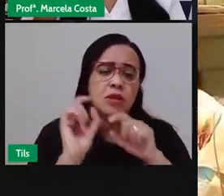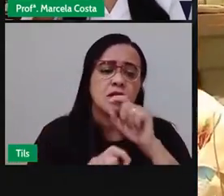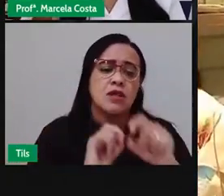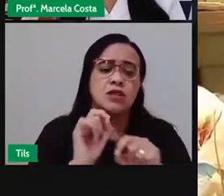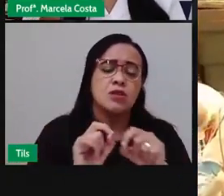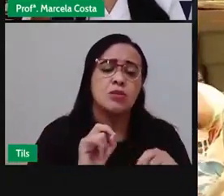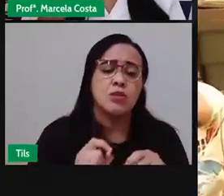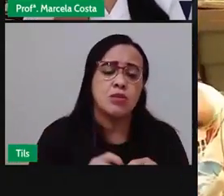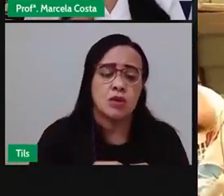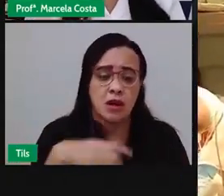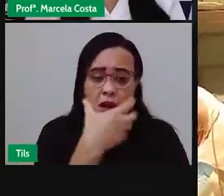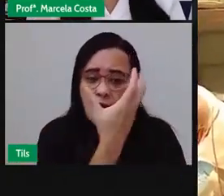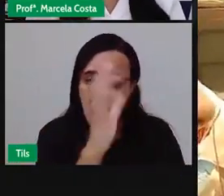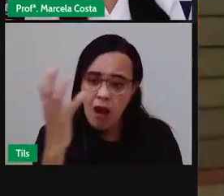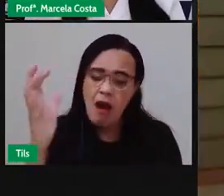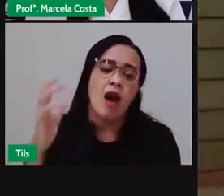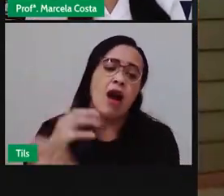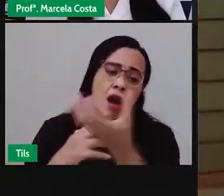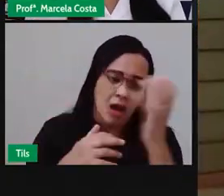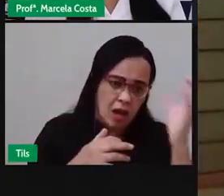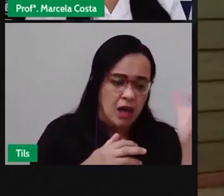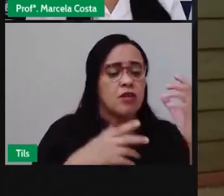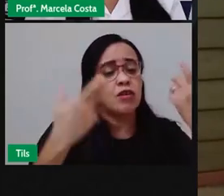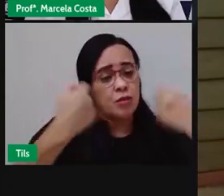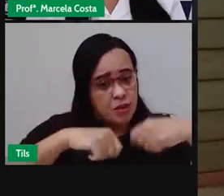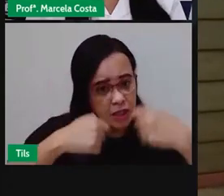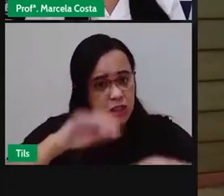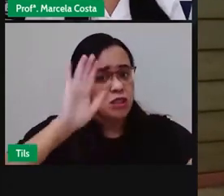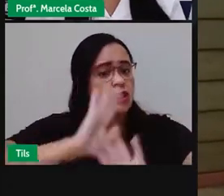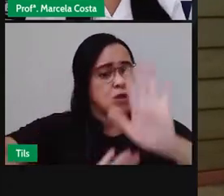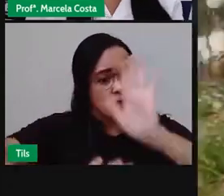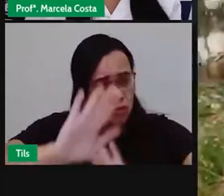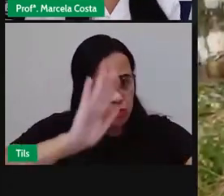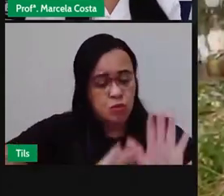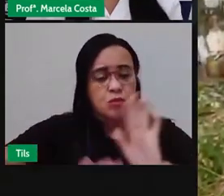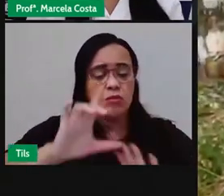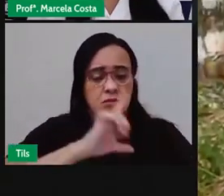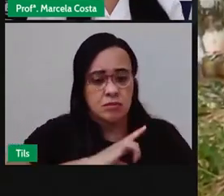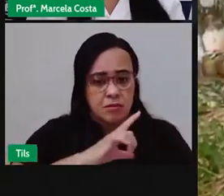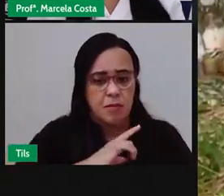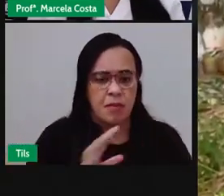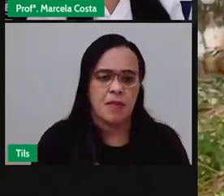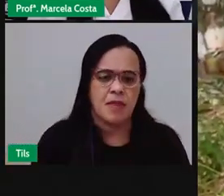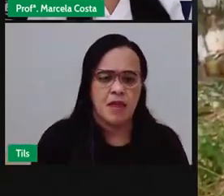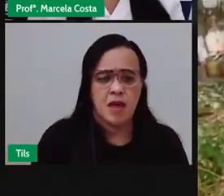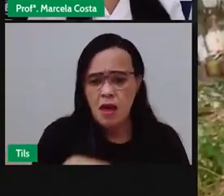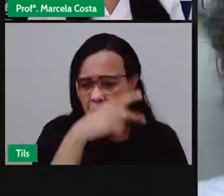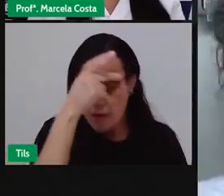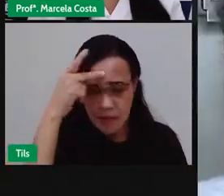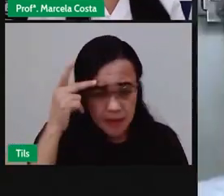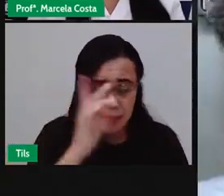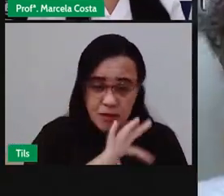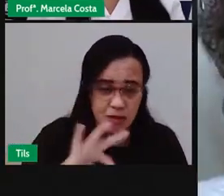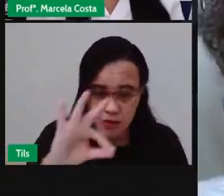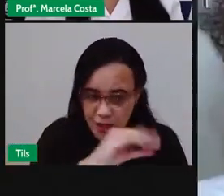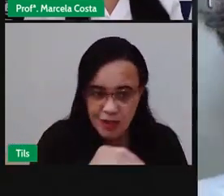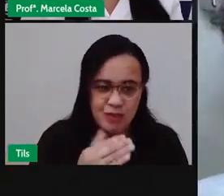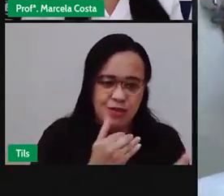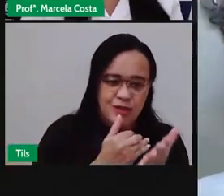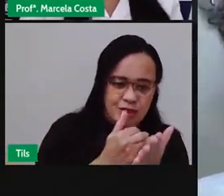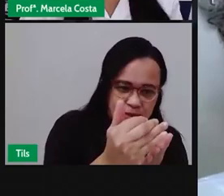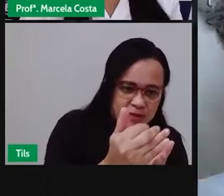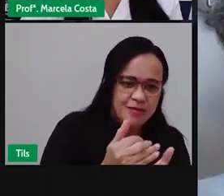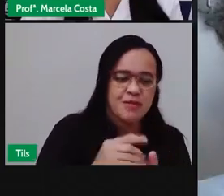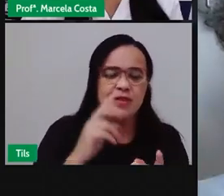esses morros A iniciativa de Santa Tereza é vista com muito bons olhos por este professor da